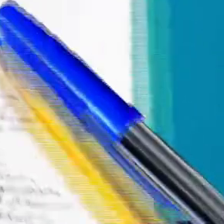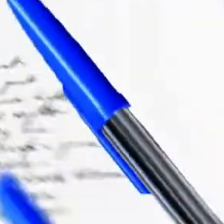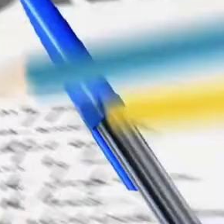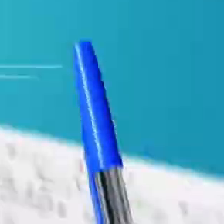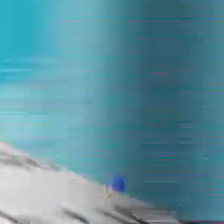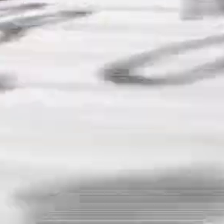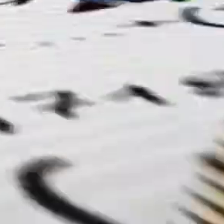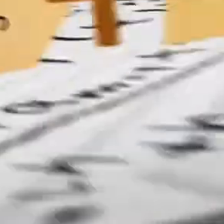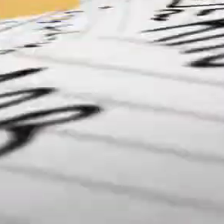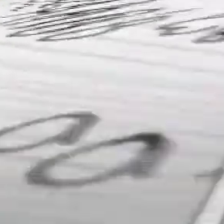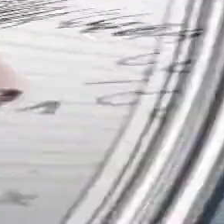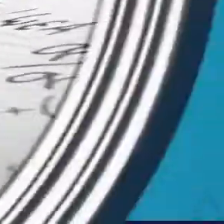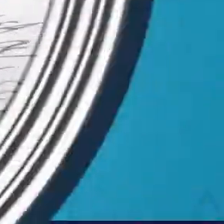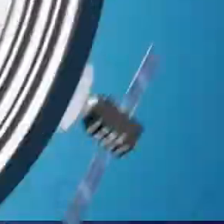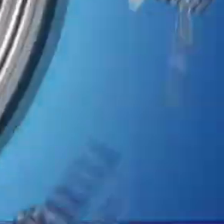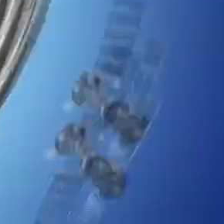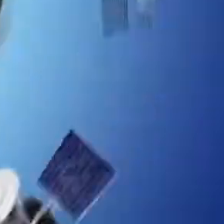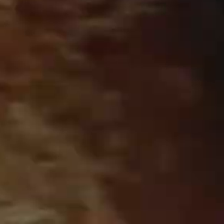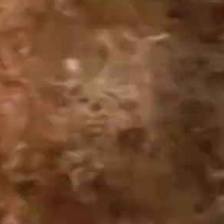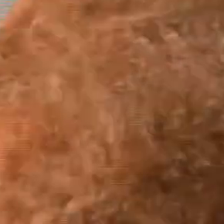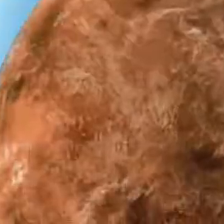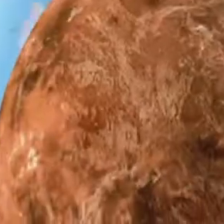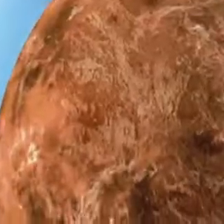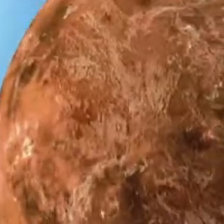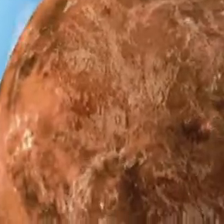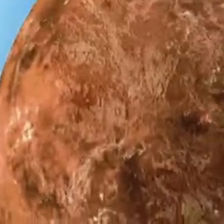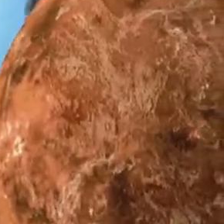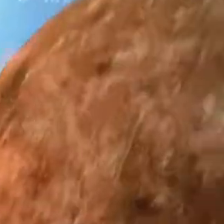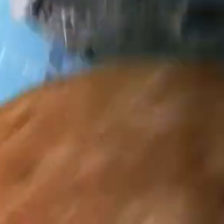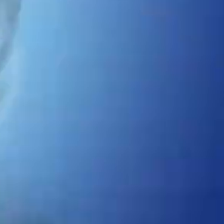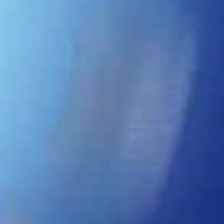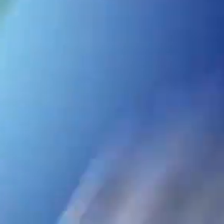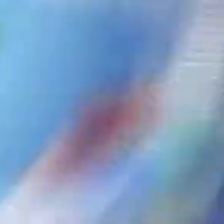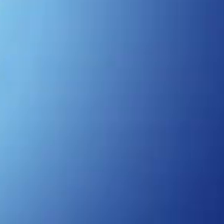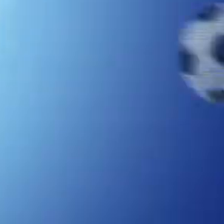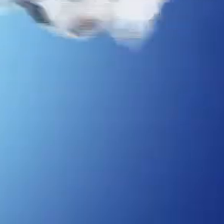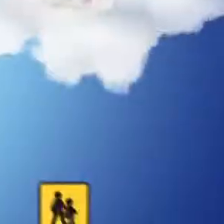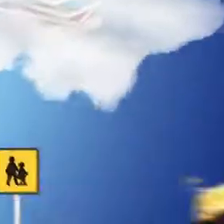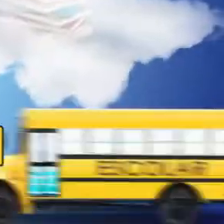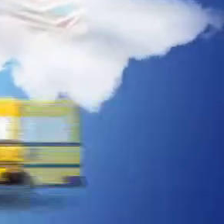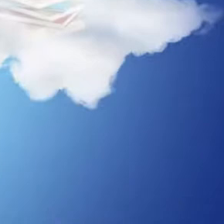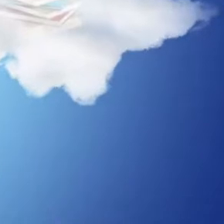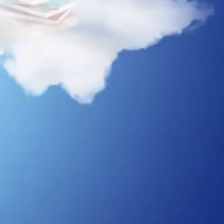Tchau, tchau. Tchau, tchau.